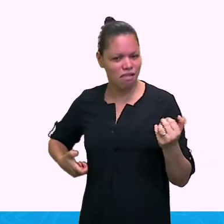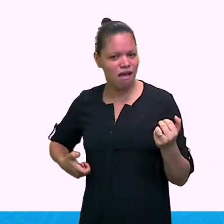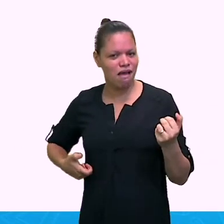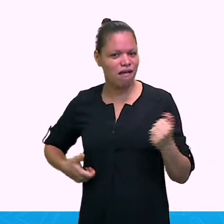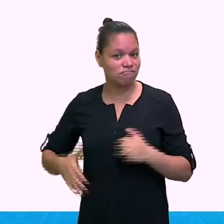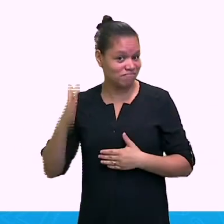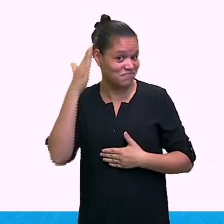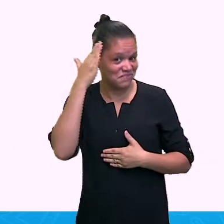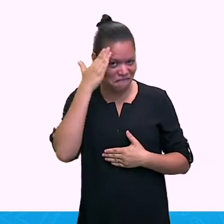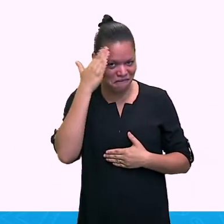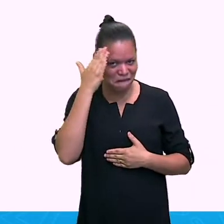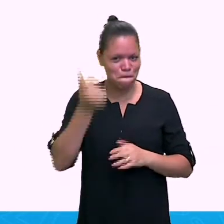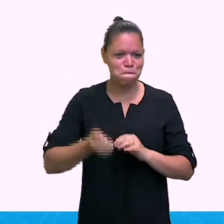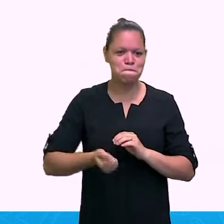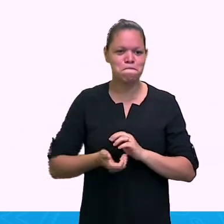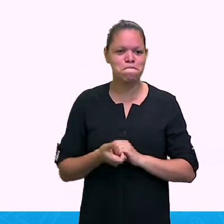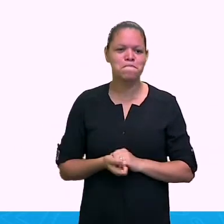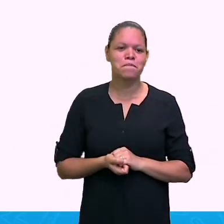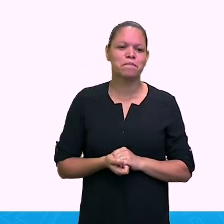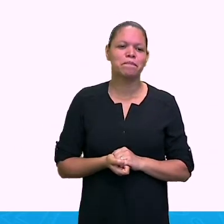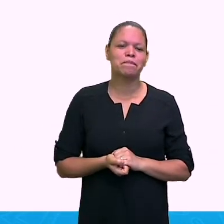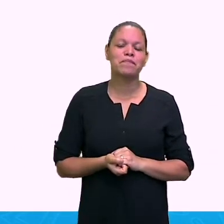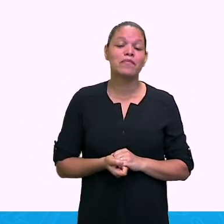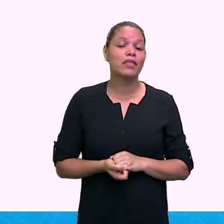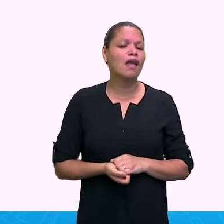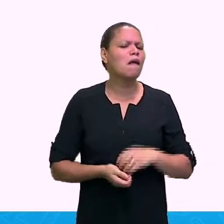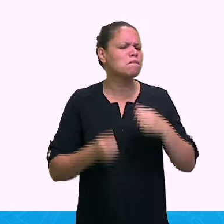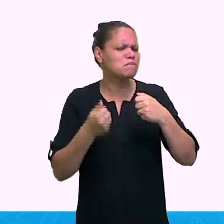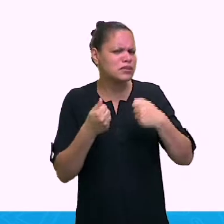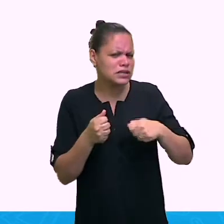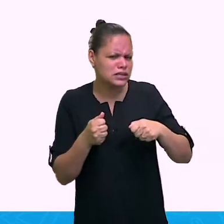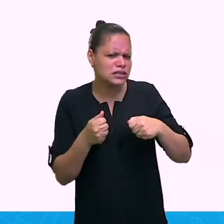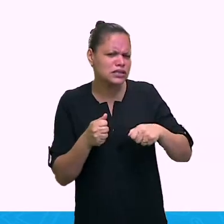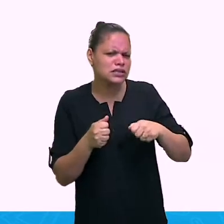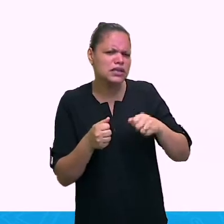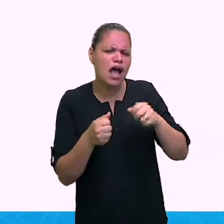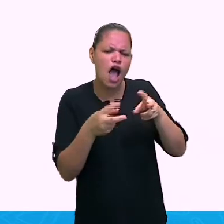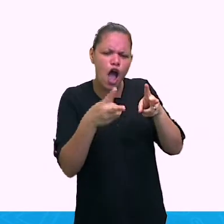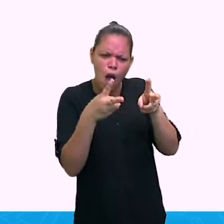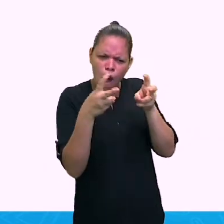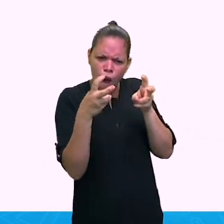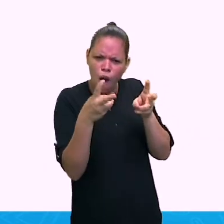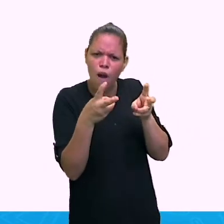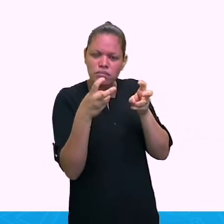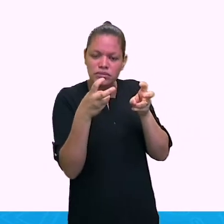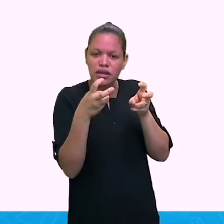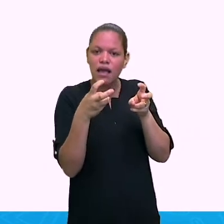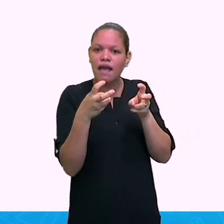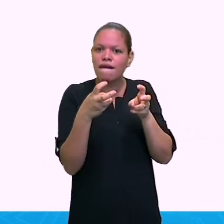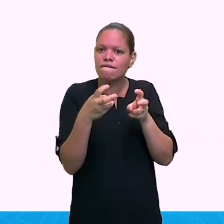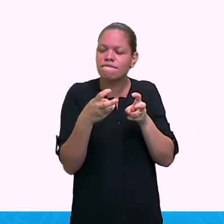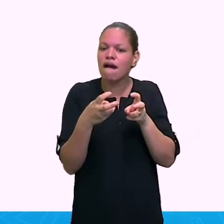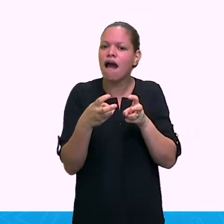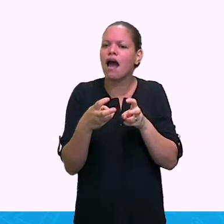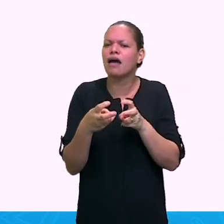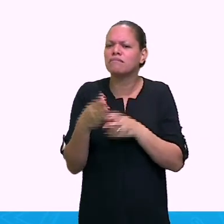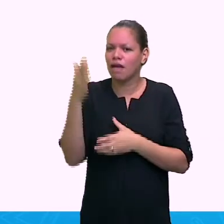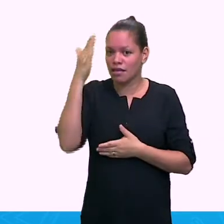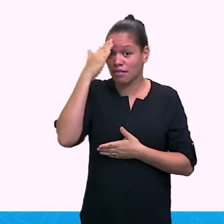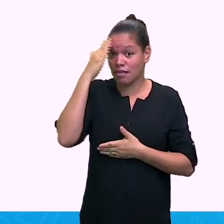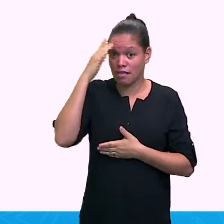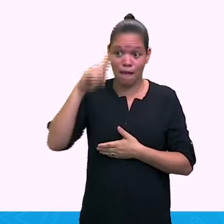-I-N-G. Observaram aqui? Essa é uma próxima aula que nós teremos, ok?